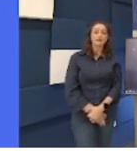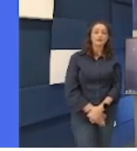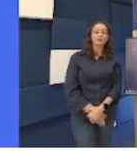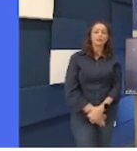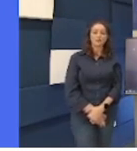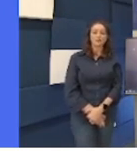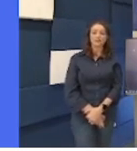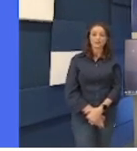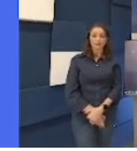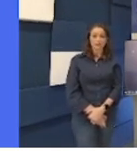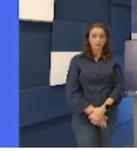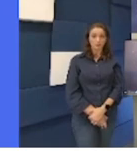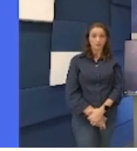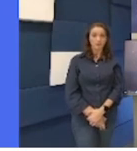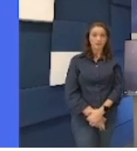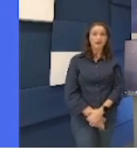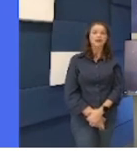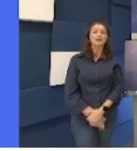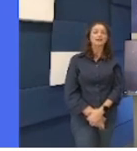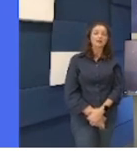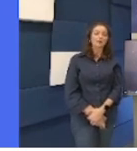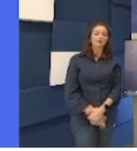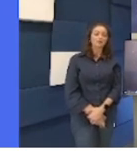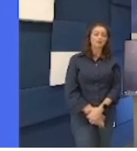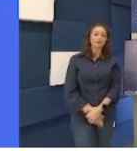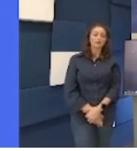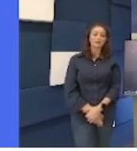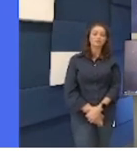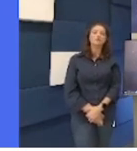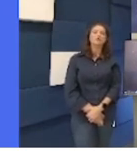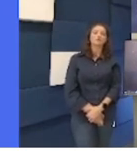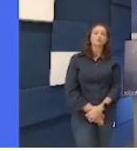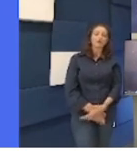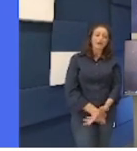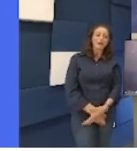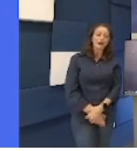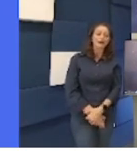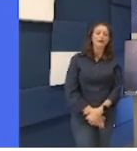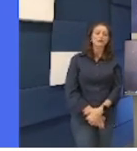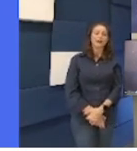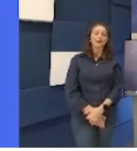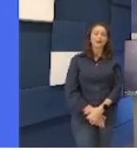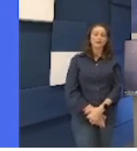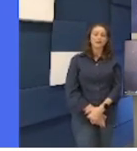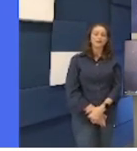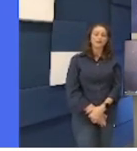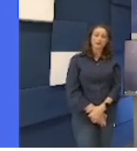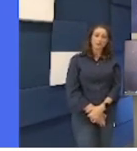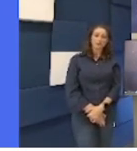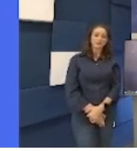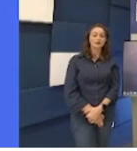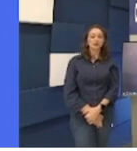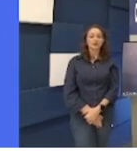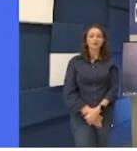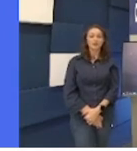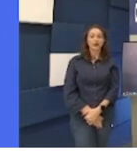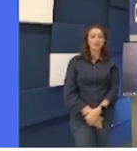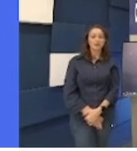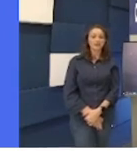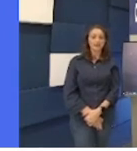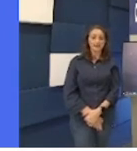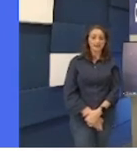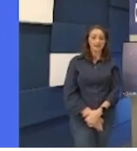13.962, que tem como objetivo nos orientar às características físicas e